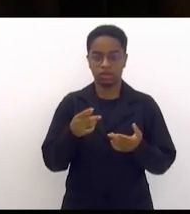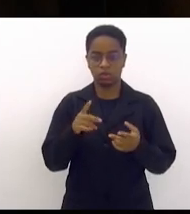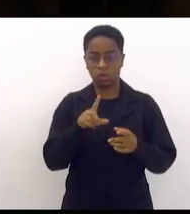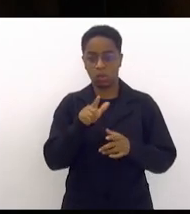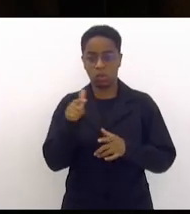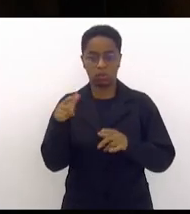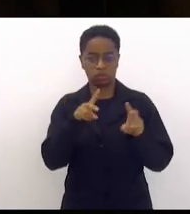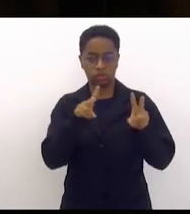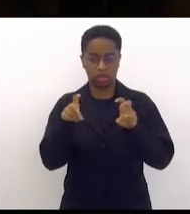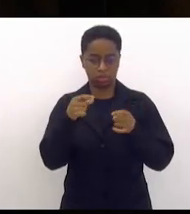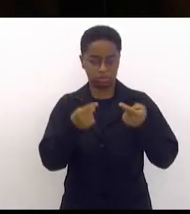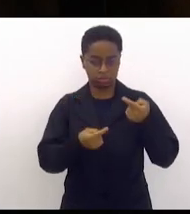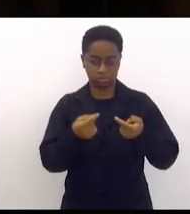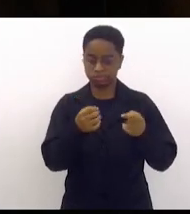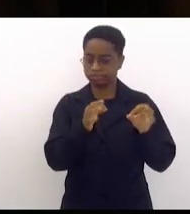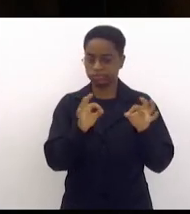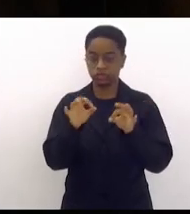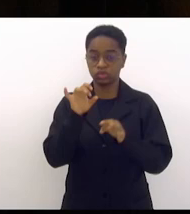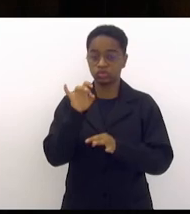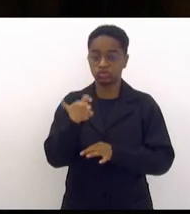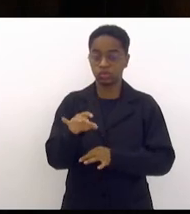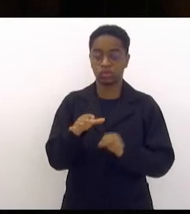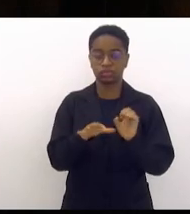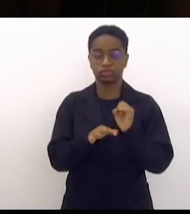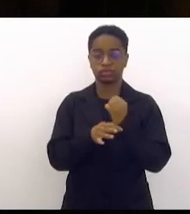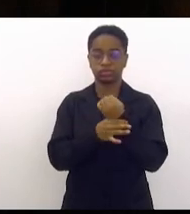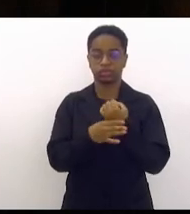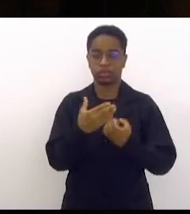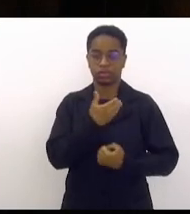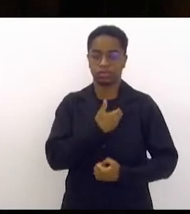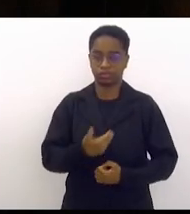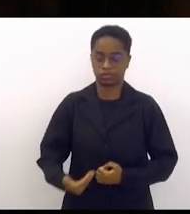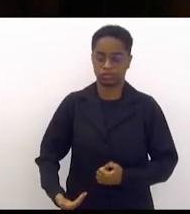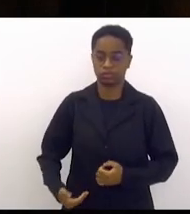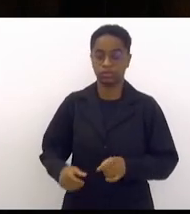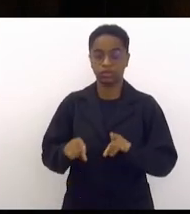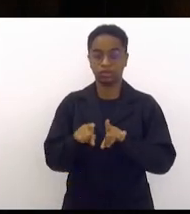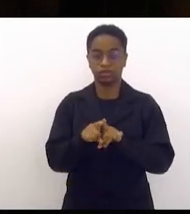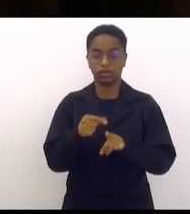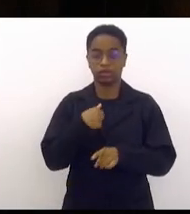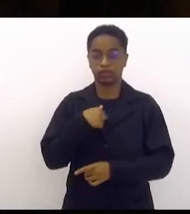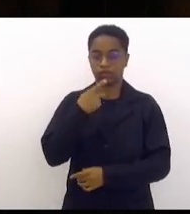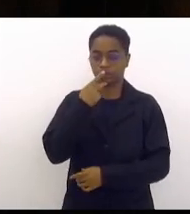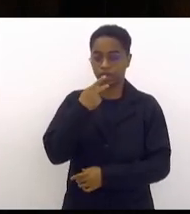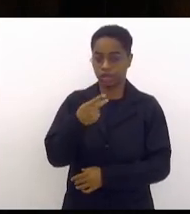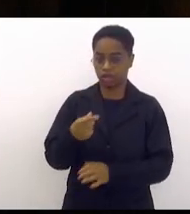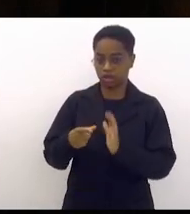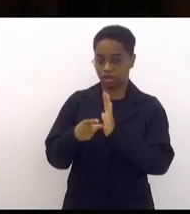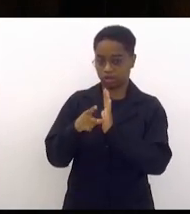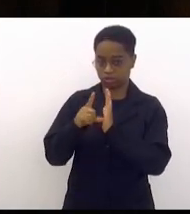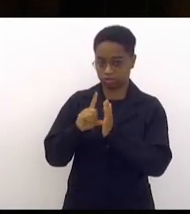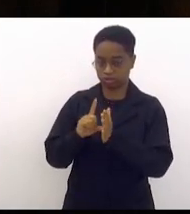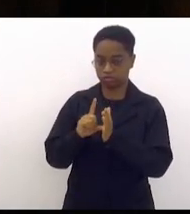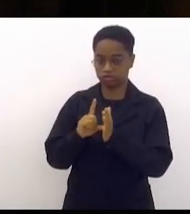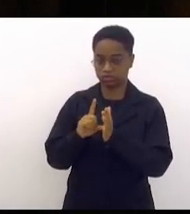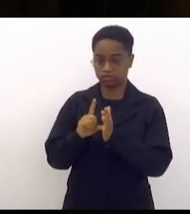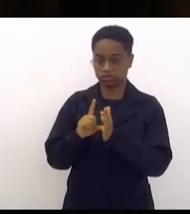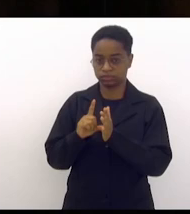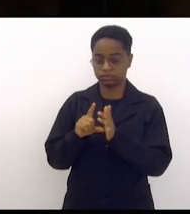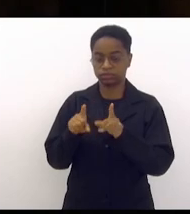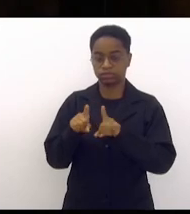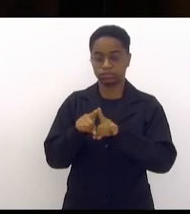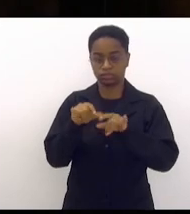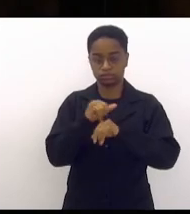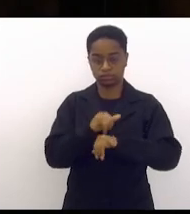a não ser na segurança pública eu disse na minha fala anterior e volto a